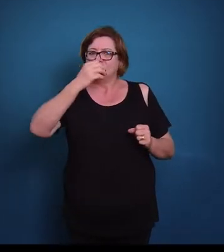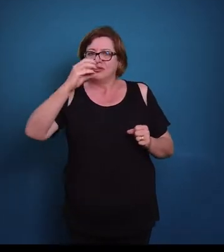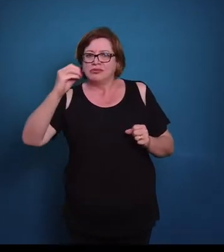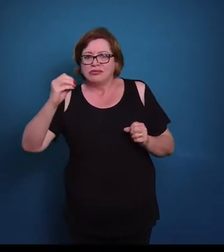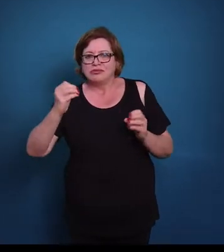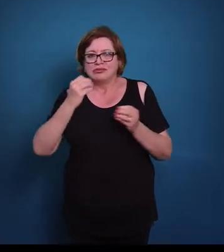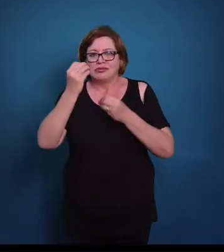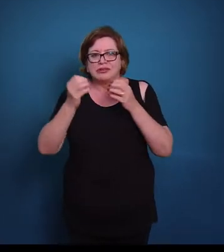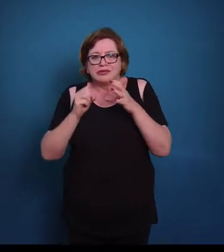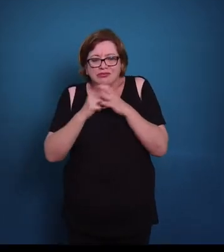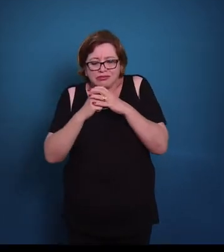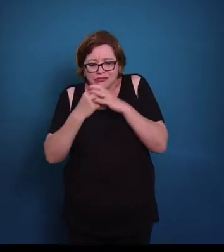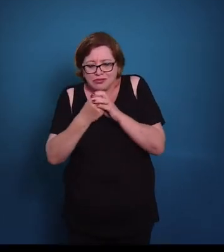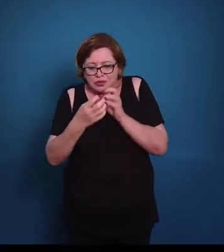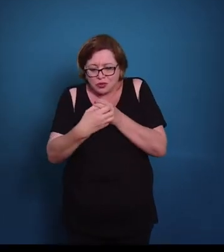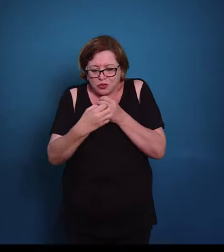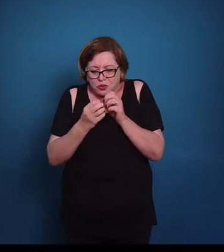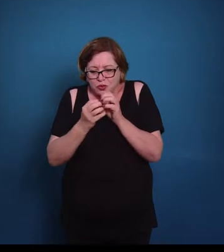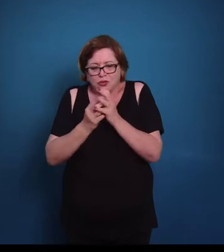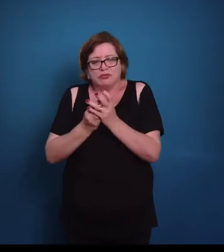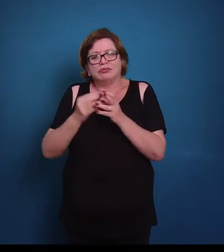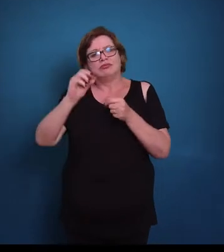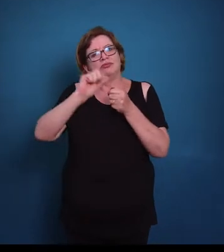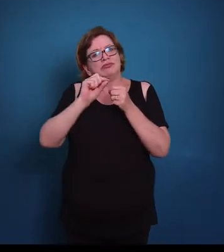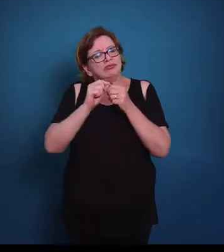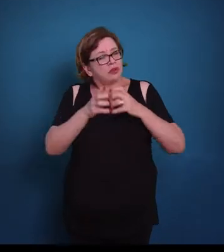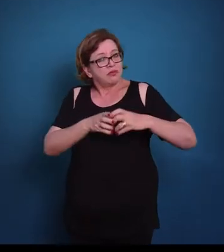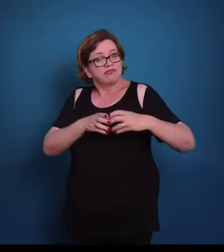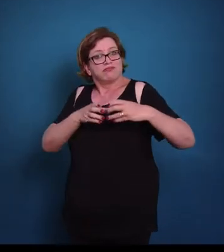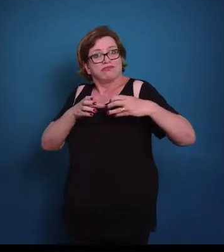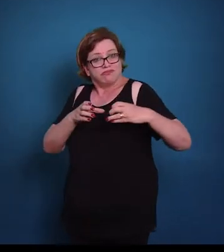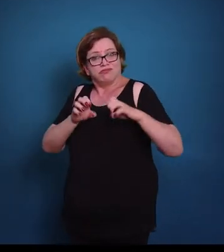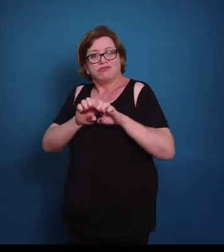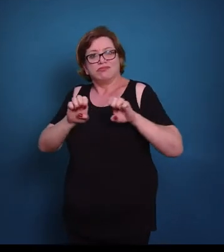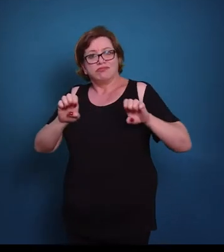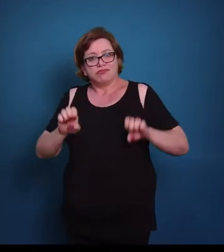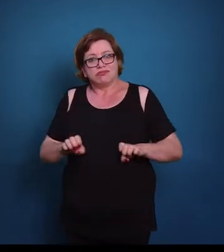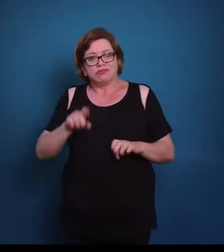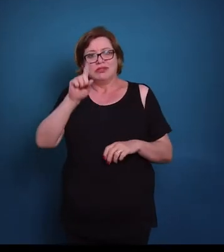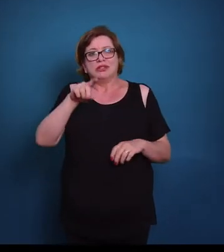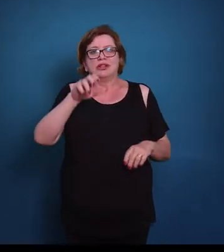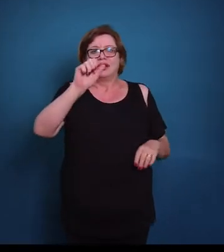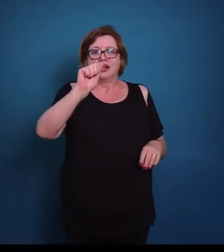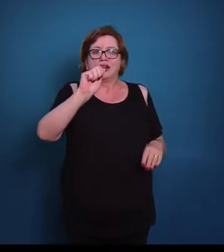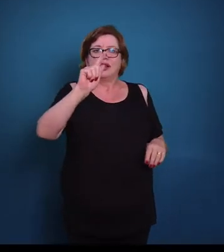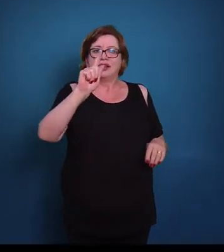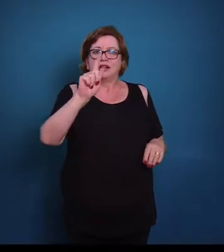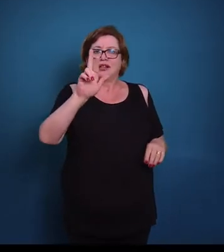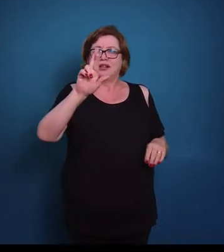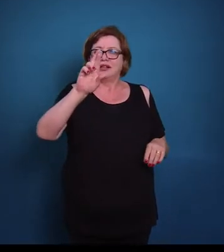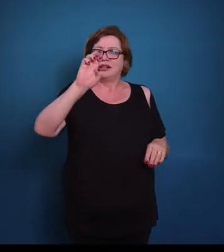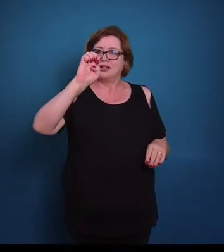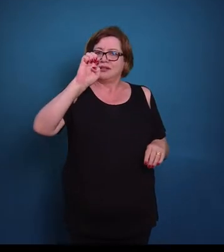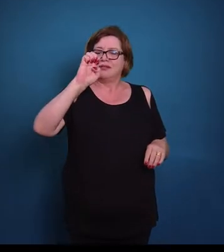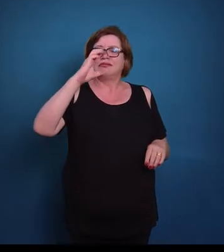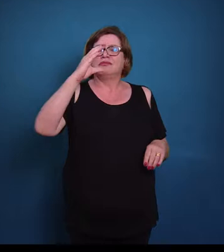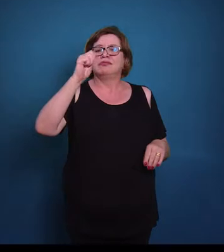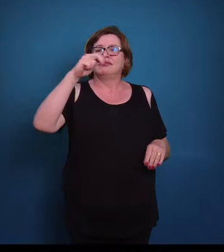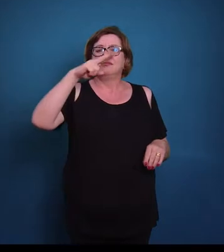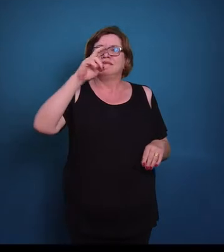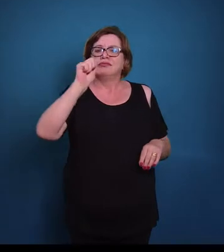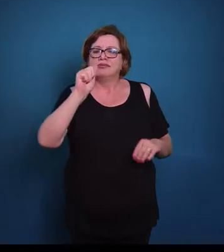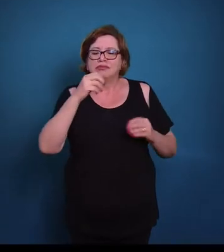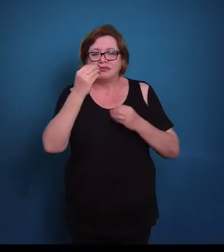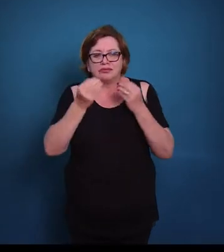ligando. Então isso tudo aqui vai formar uma grande estrutura que nós chamamos de agrecana. E essa agrecana, ela vai